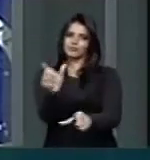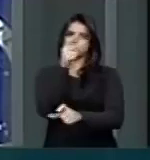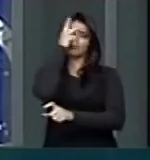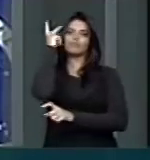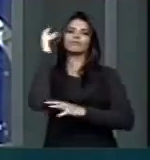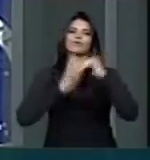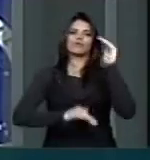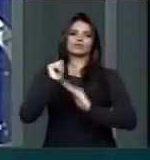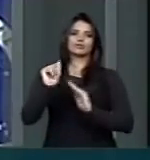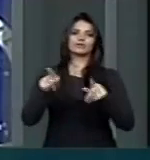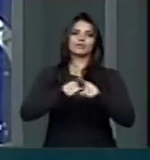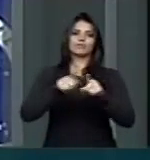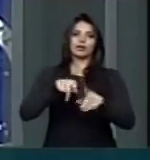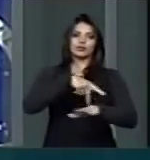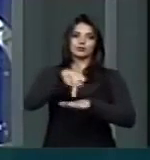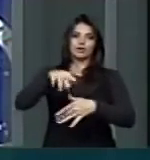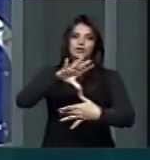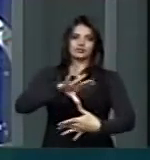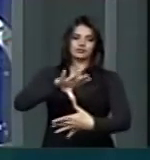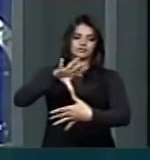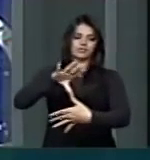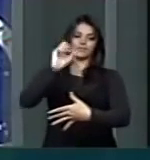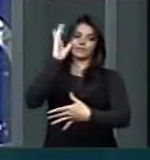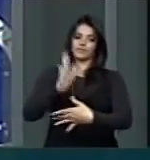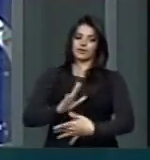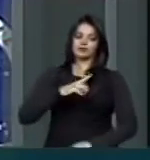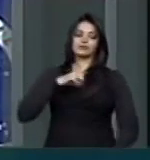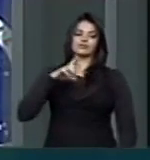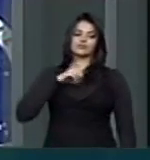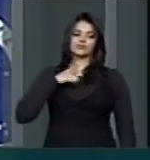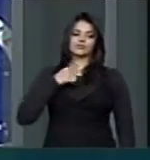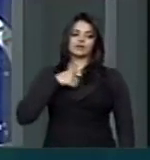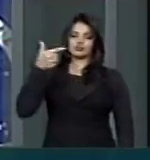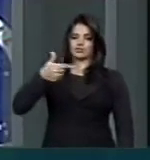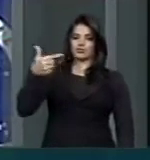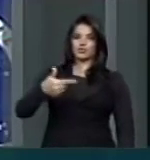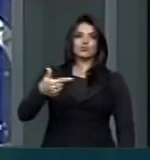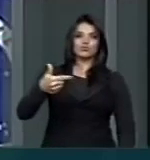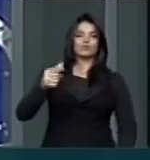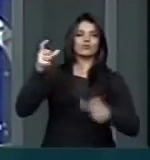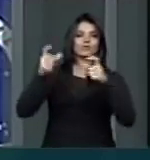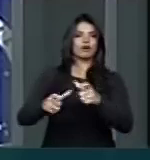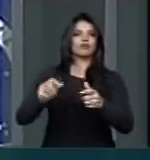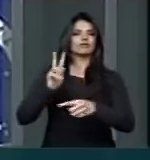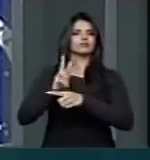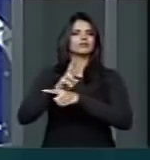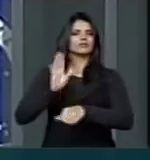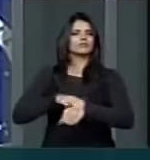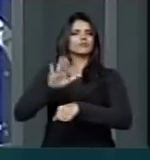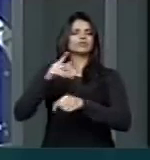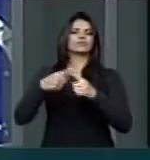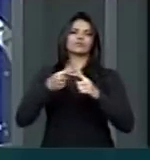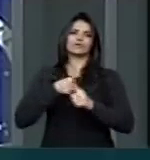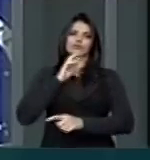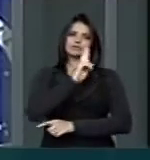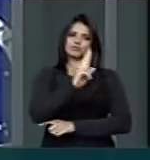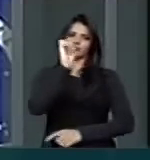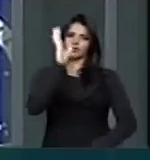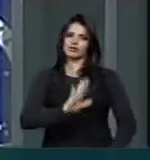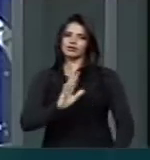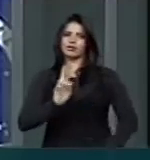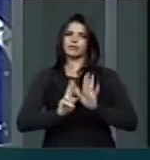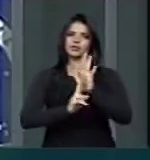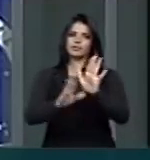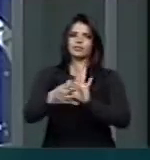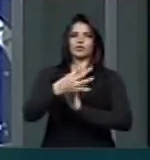países que integram o bloco. O Brasil situa-se muito bem entre todos. Os resultados brasileiros representam algo em